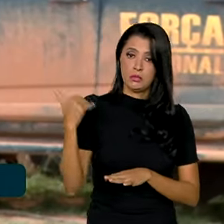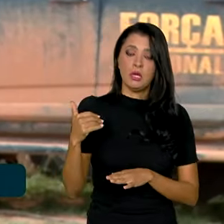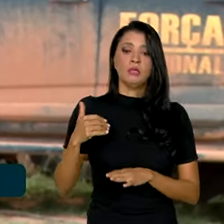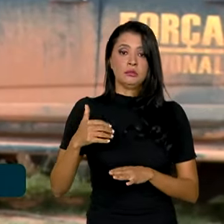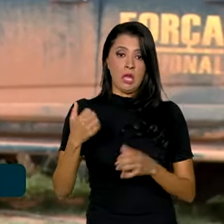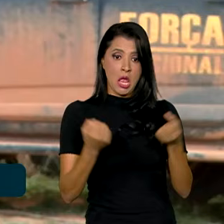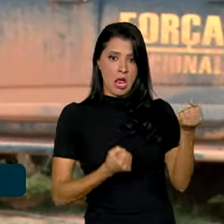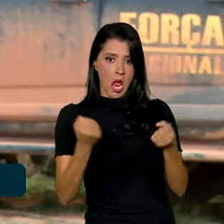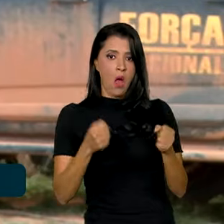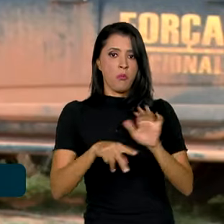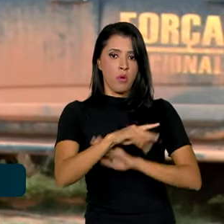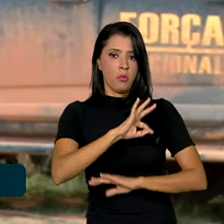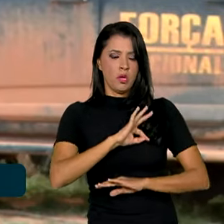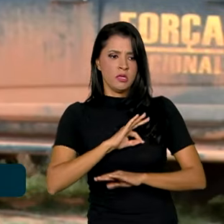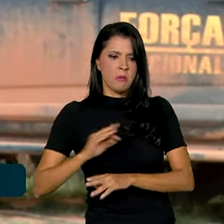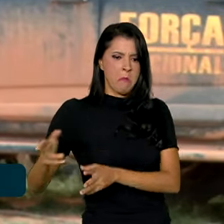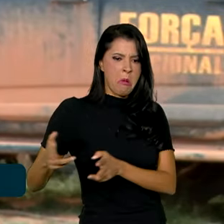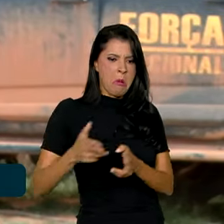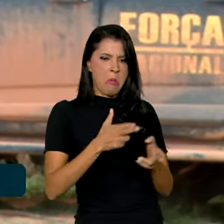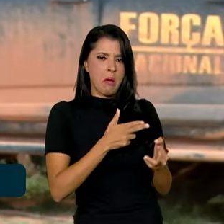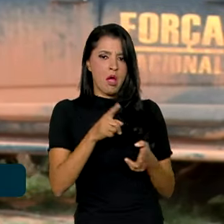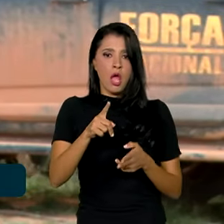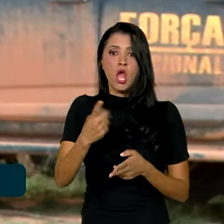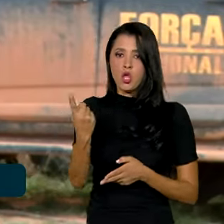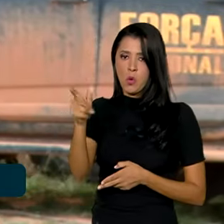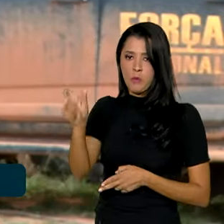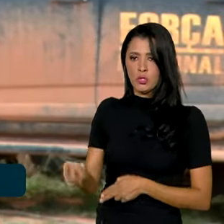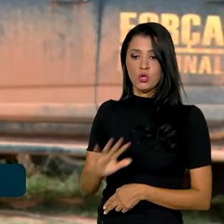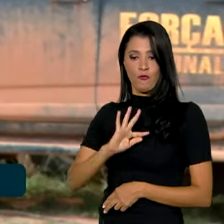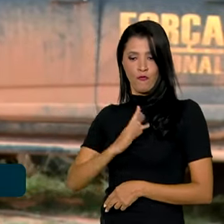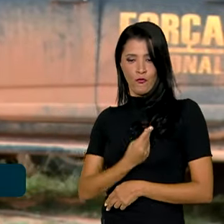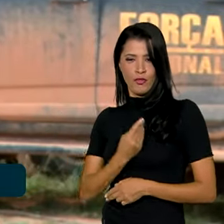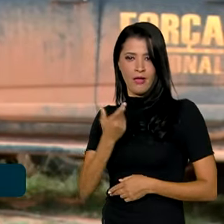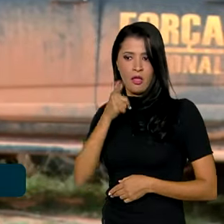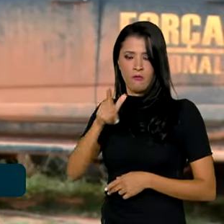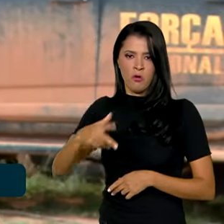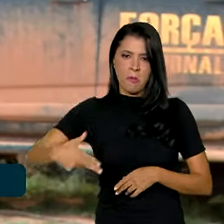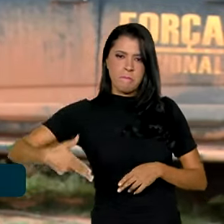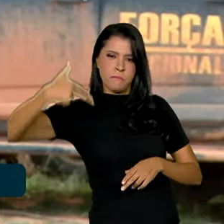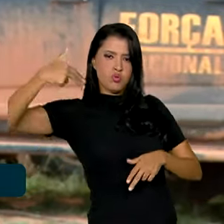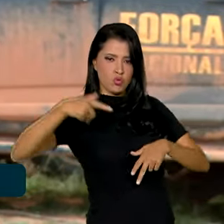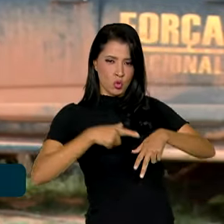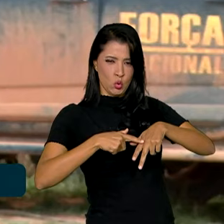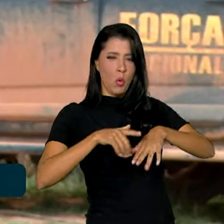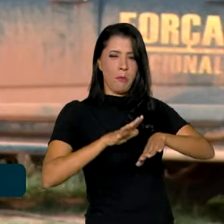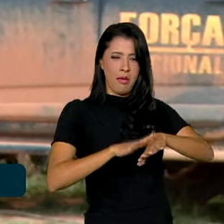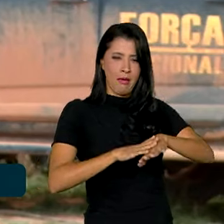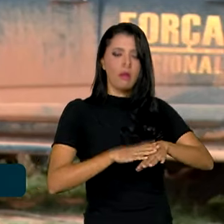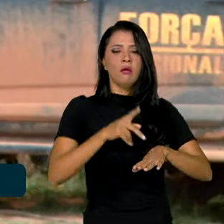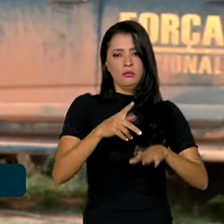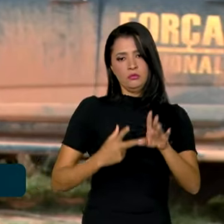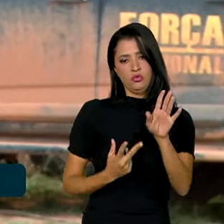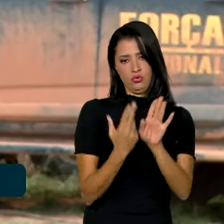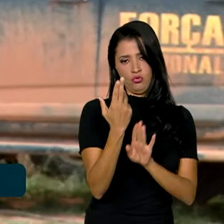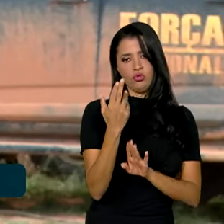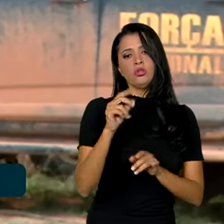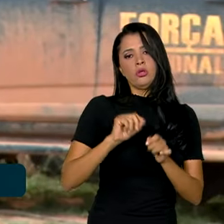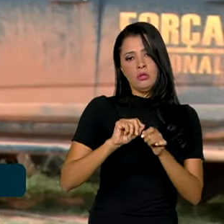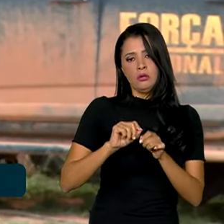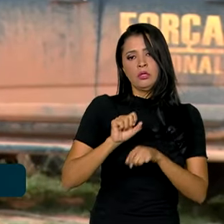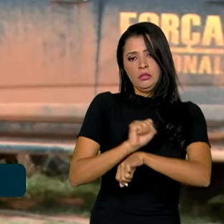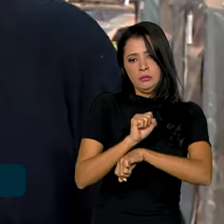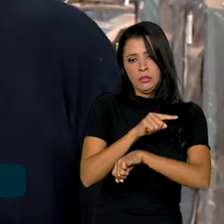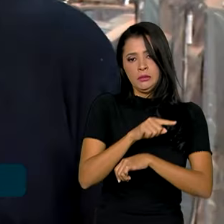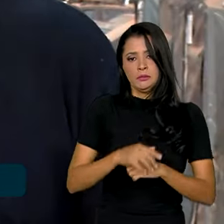foram alvejadas e um servidor da FUNAI foi atingido por um tiro no tornozelo. Ele passou por uma cirurgia e está em